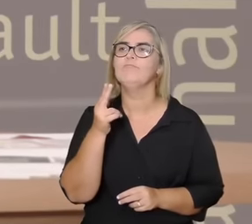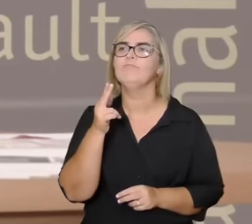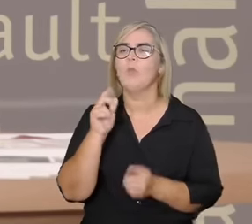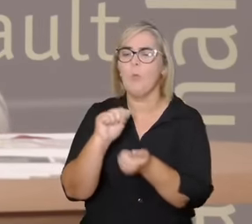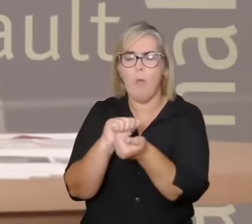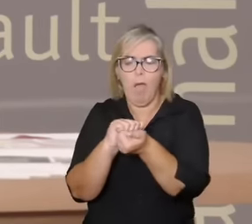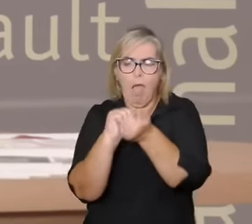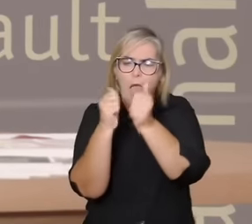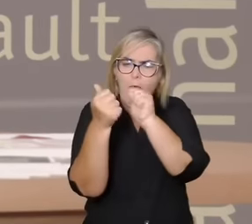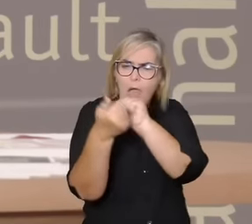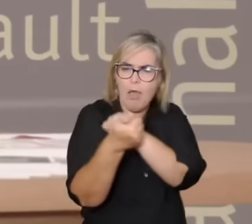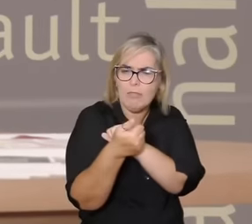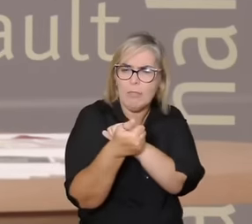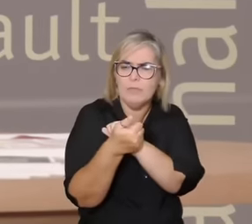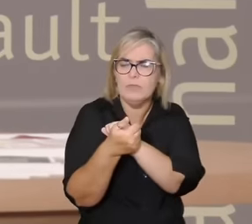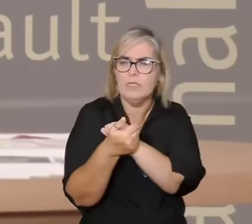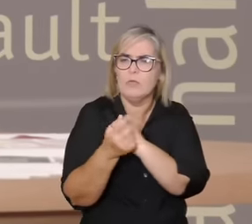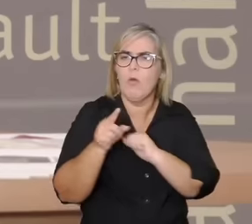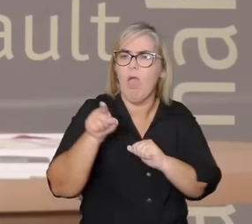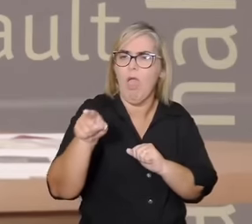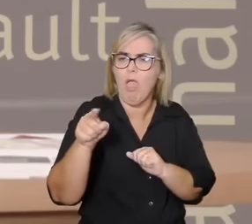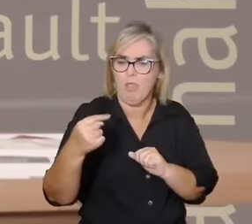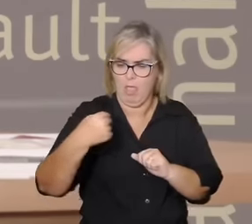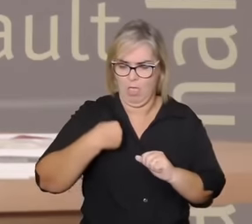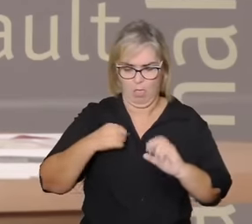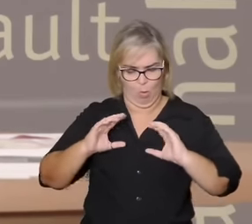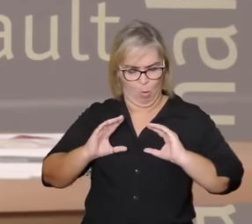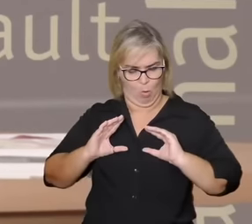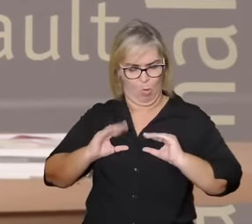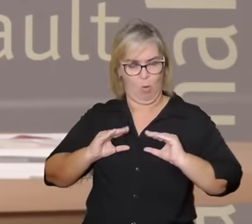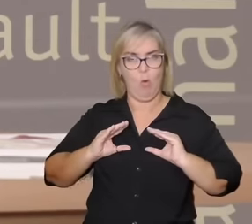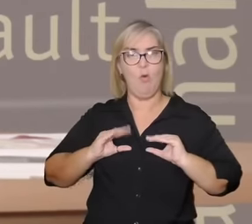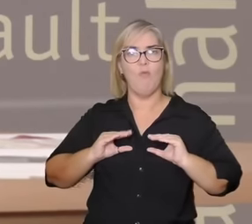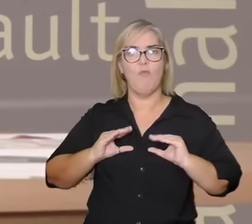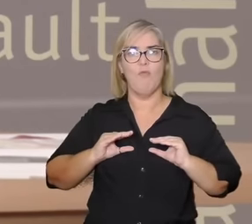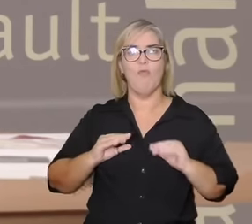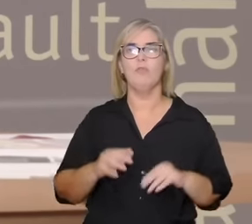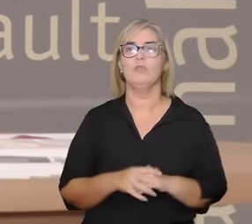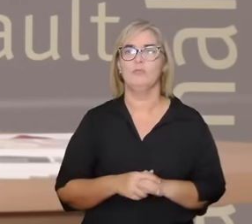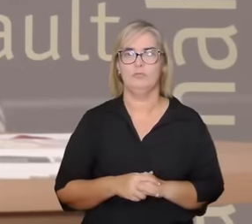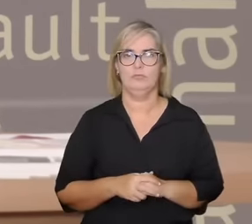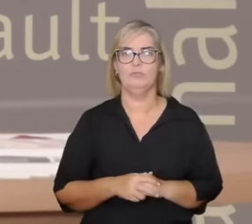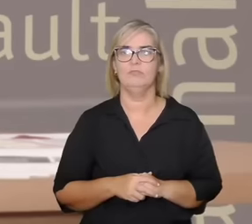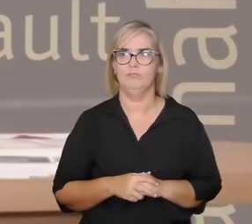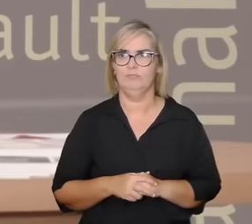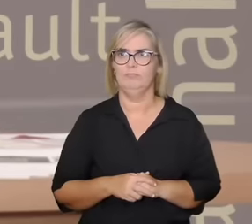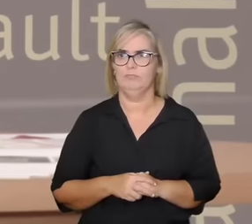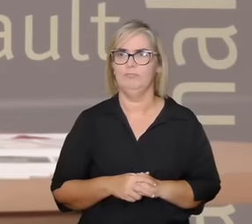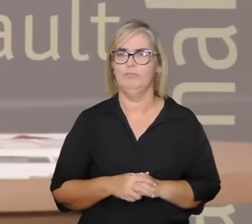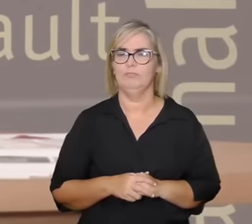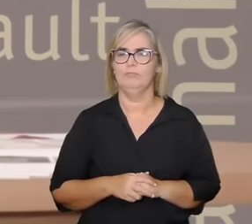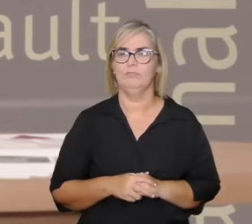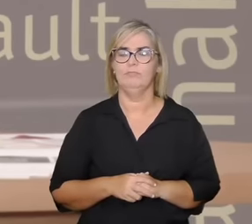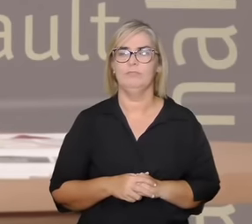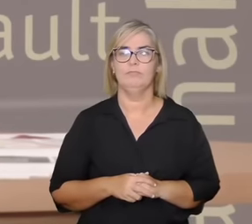tem que ter conforto vou falar um clichê é buscar a zona de conforto